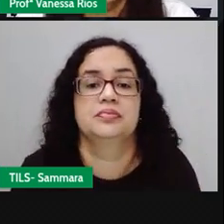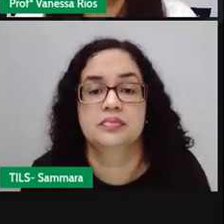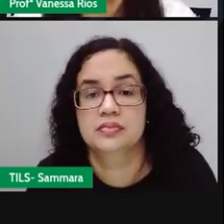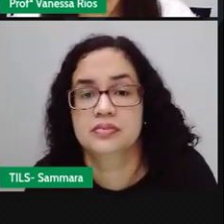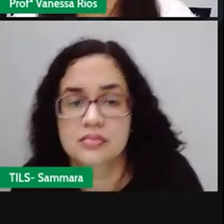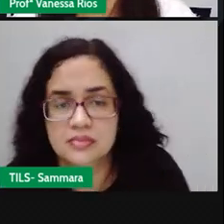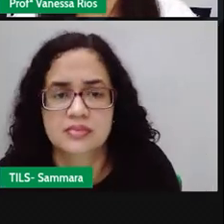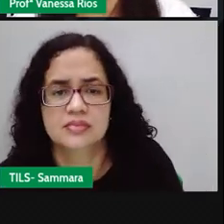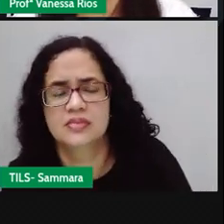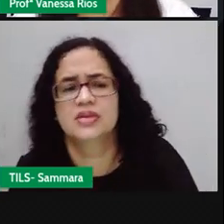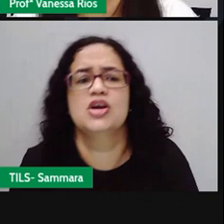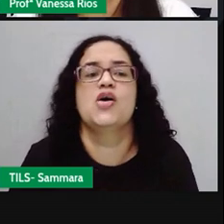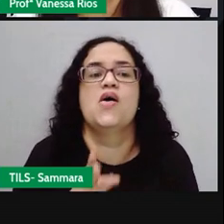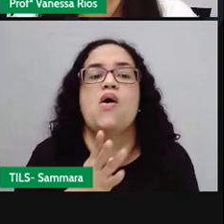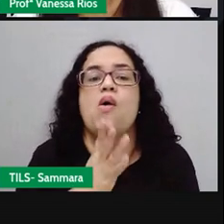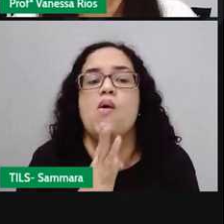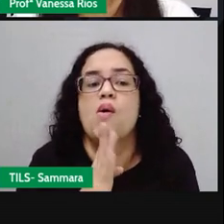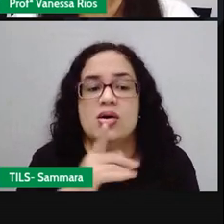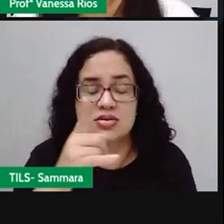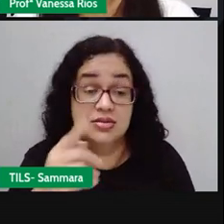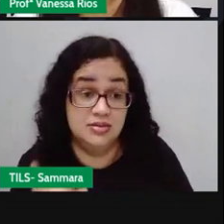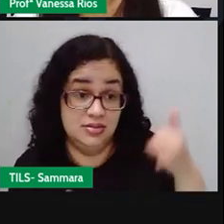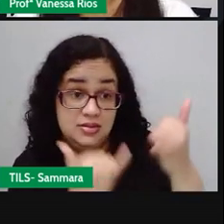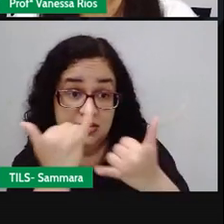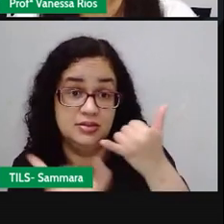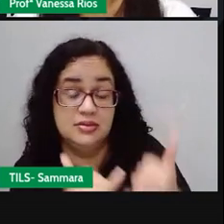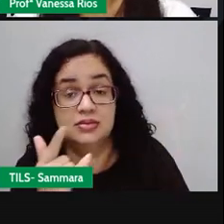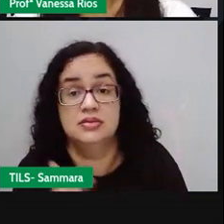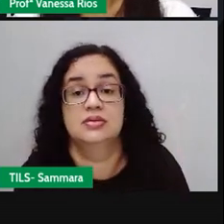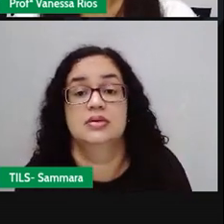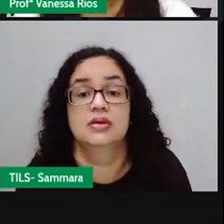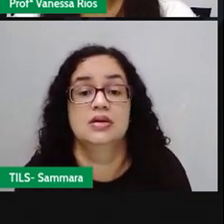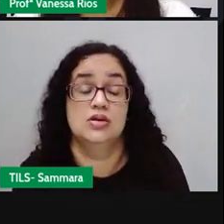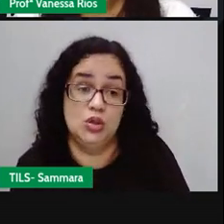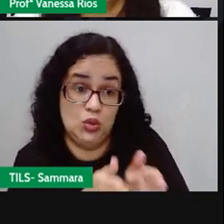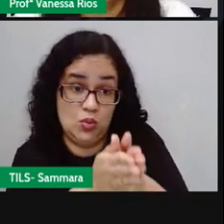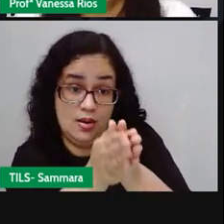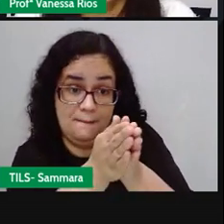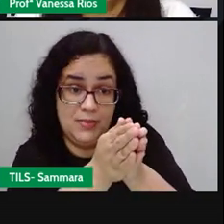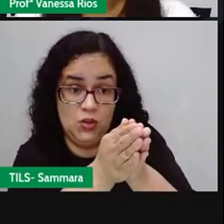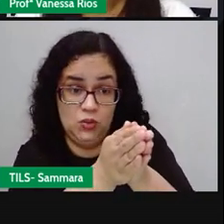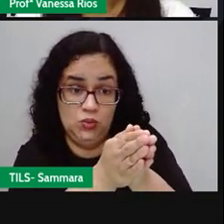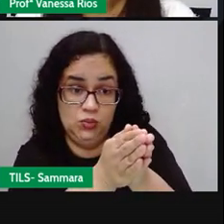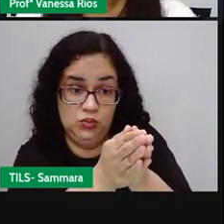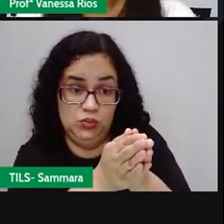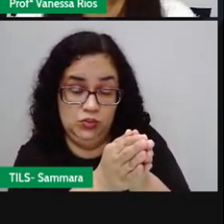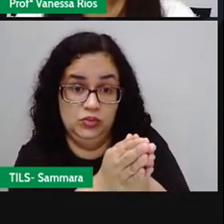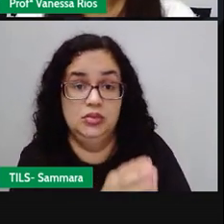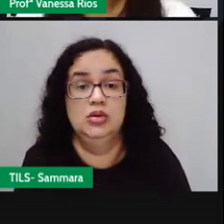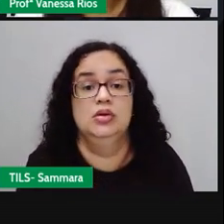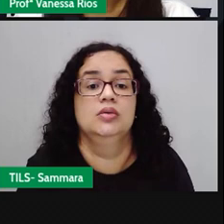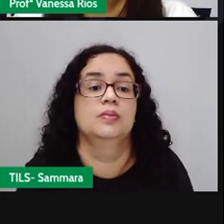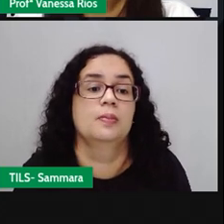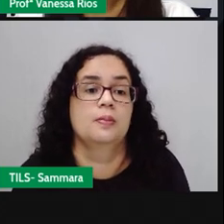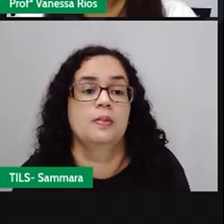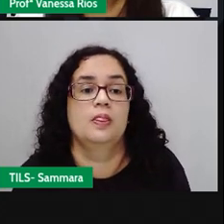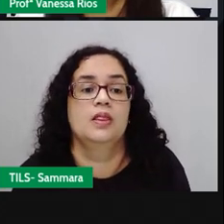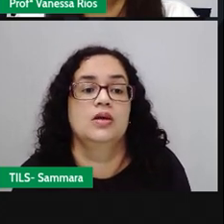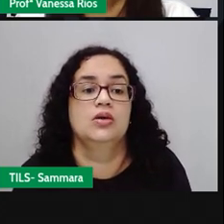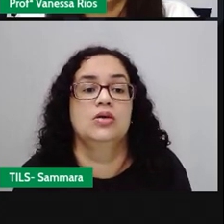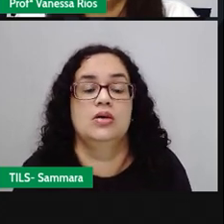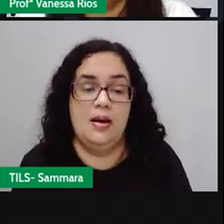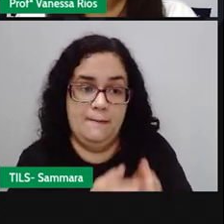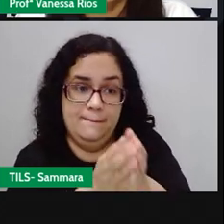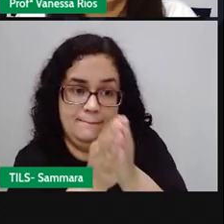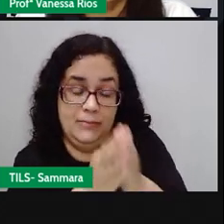E essa brincadeira aqui, ó. As crianças estão aí com as mãos unidas, né? E uma outra com uma